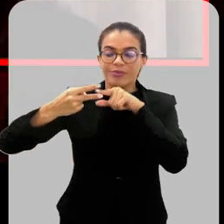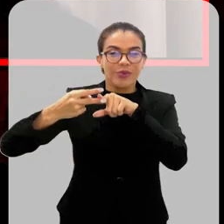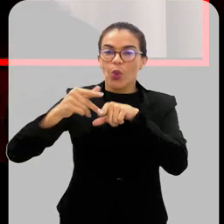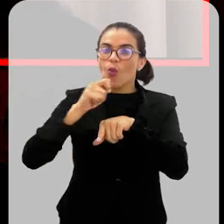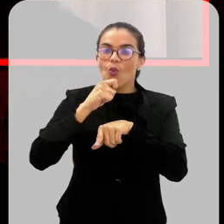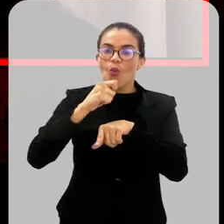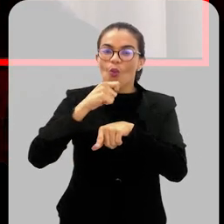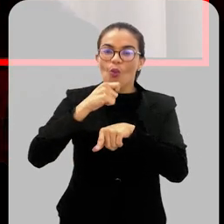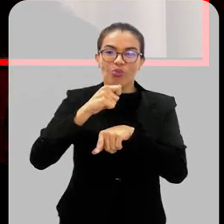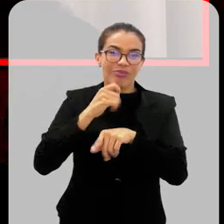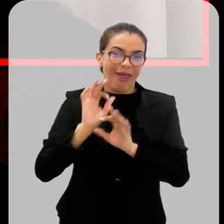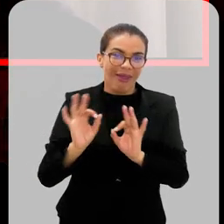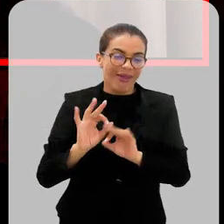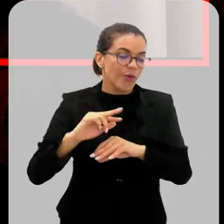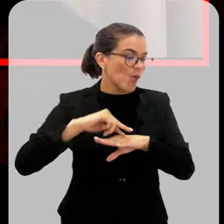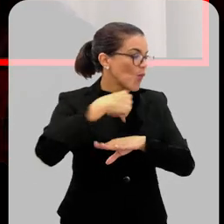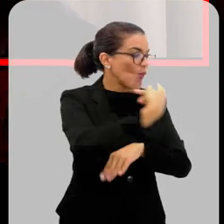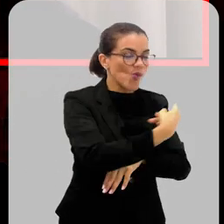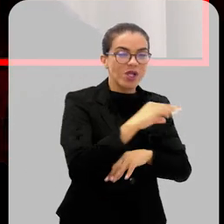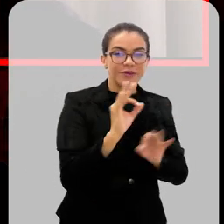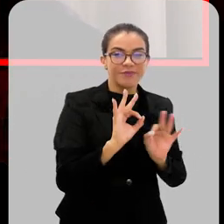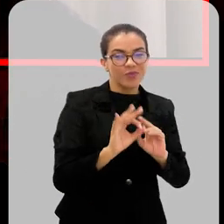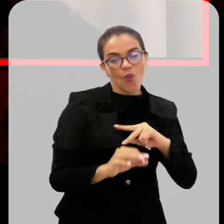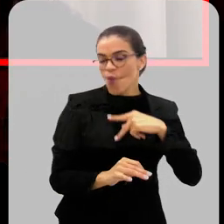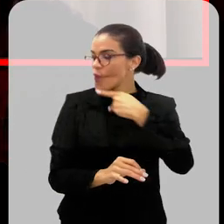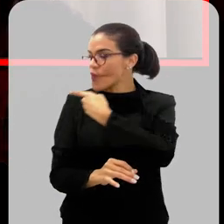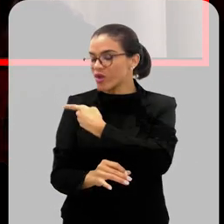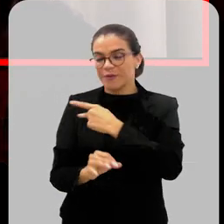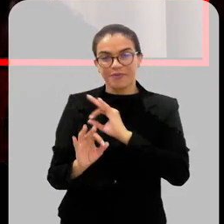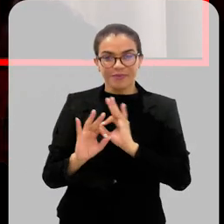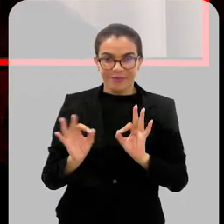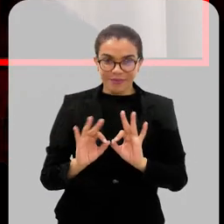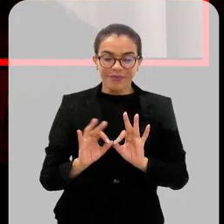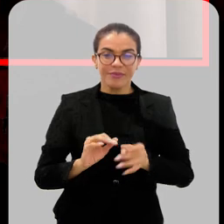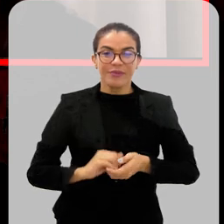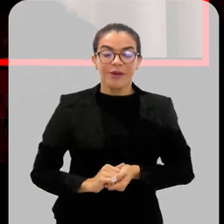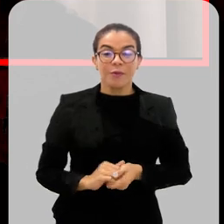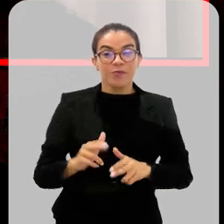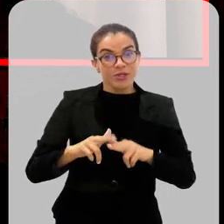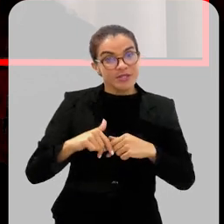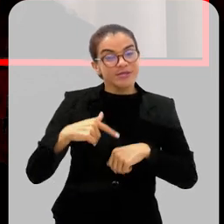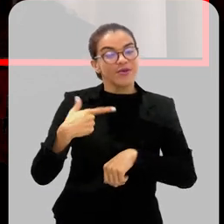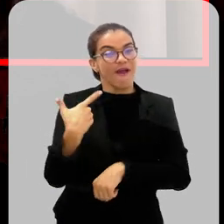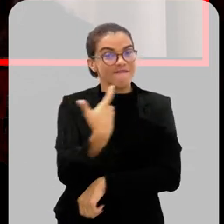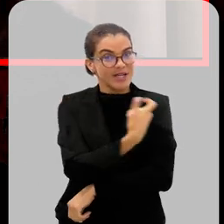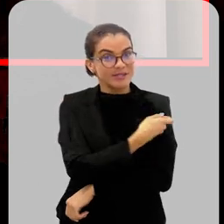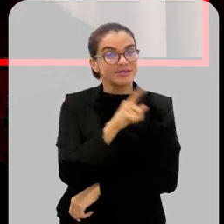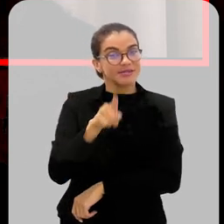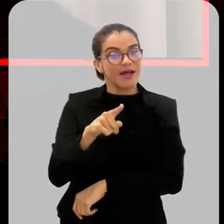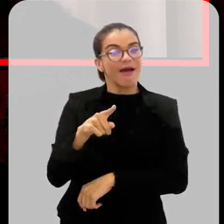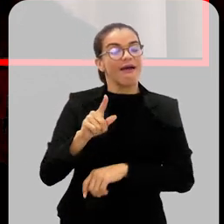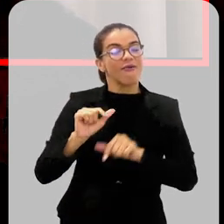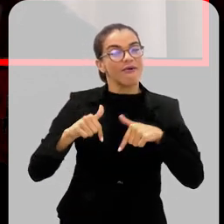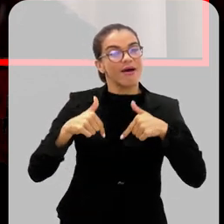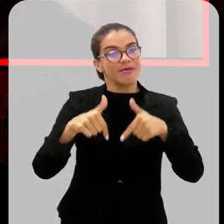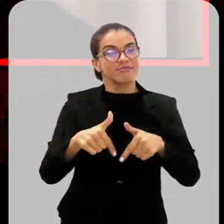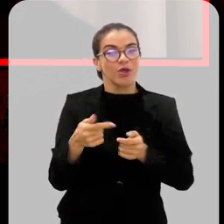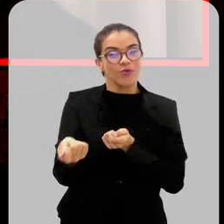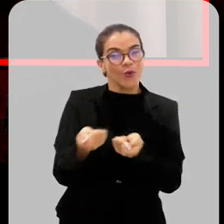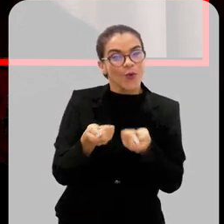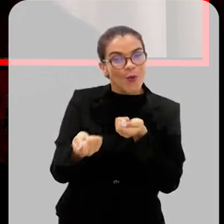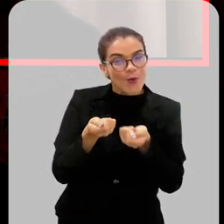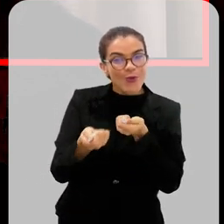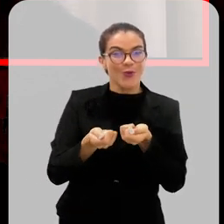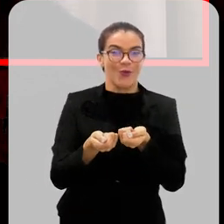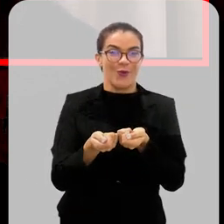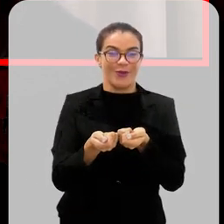Então, é importante a gente fazer a nossa parte. A vacina, ela é uma ação de controle coletiva. Ela não